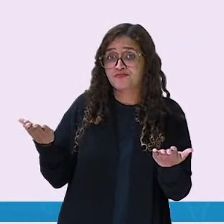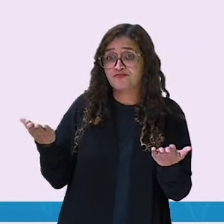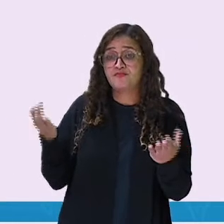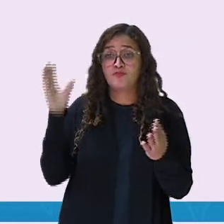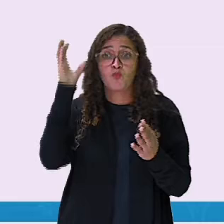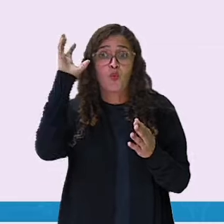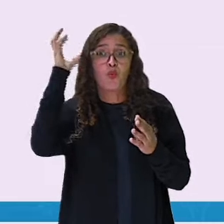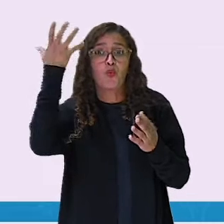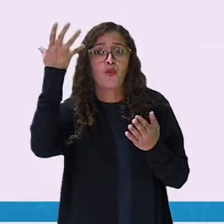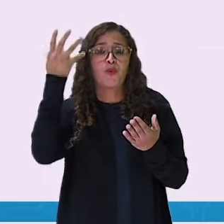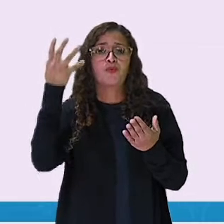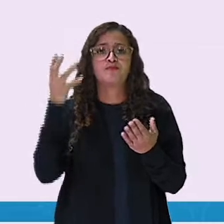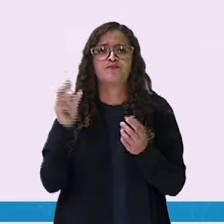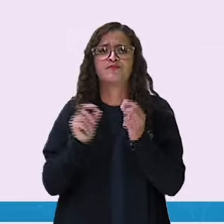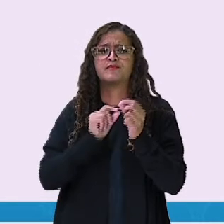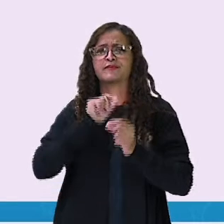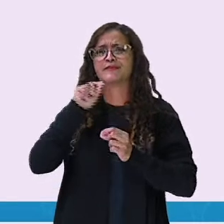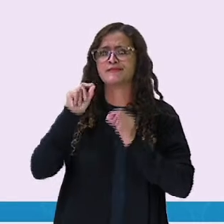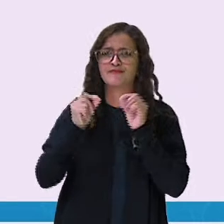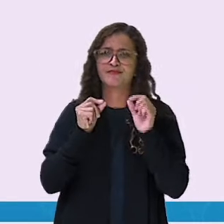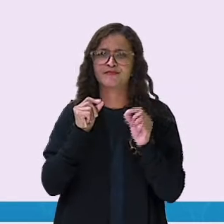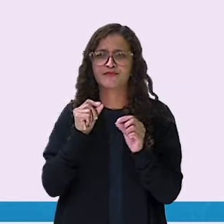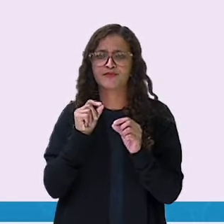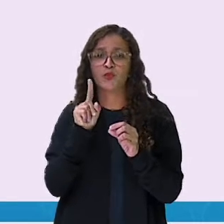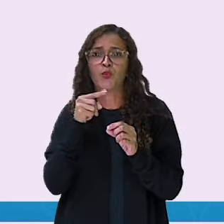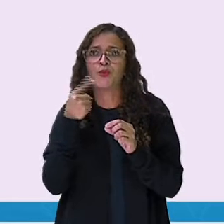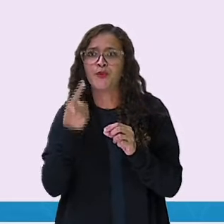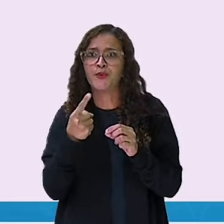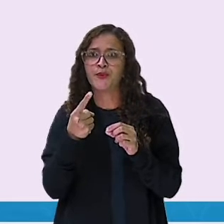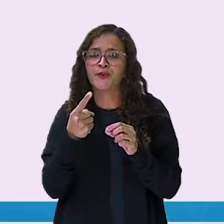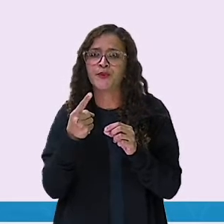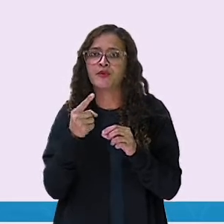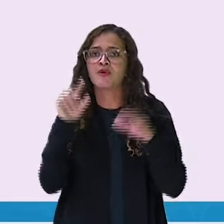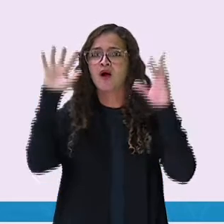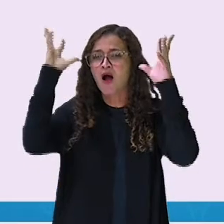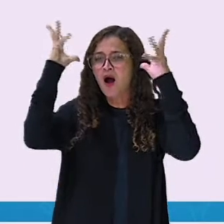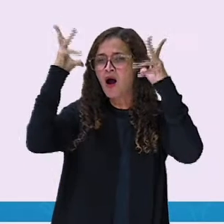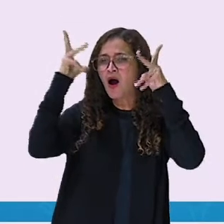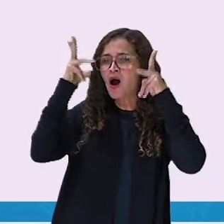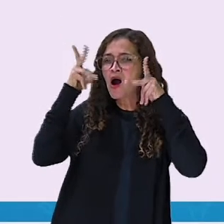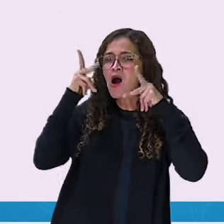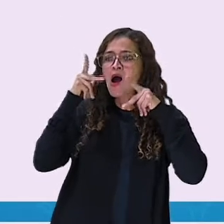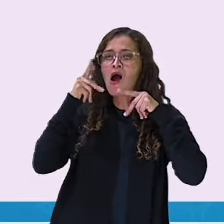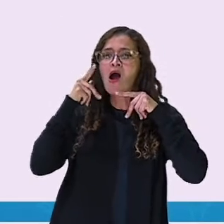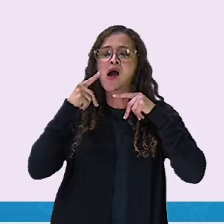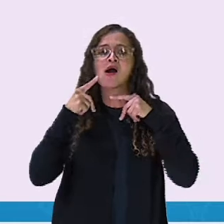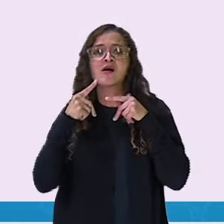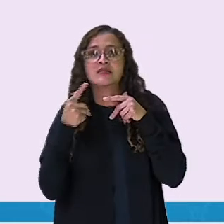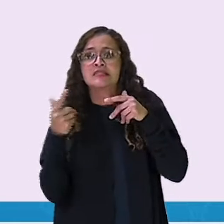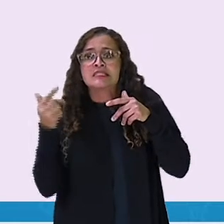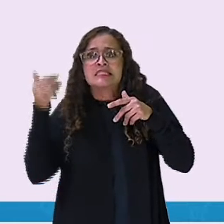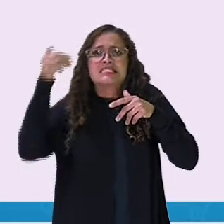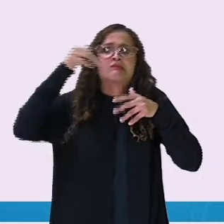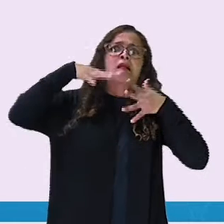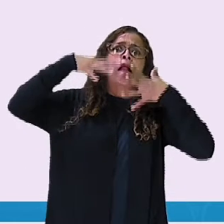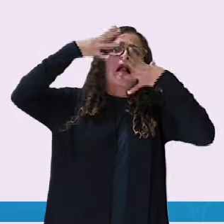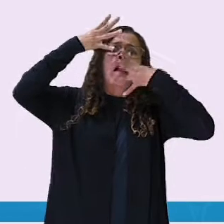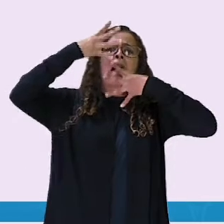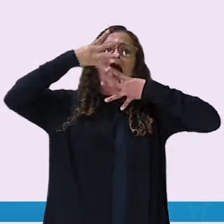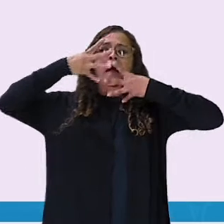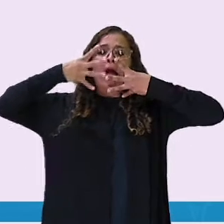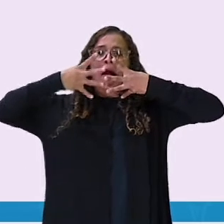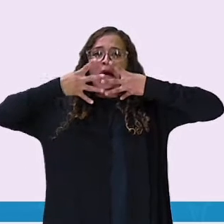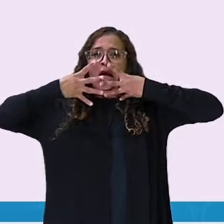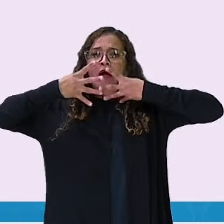Aconteceu que, pouco tempo depois, o leão caiu numa armadilha,